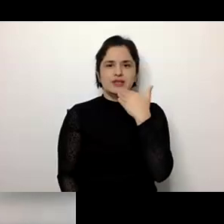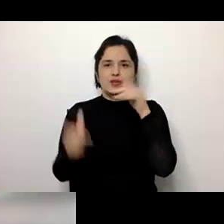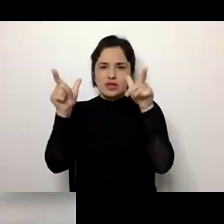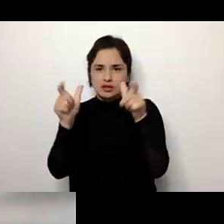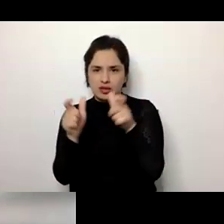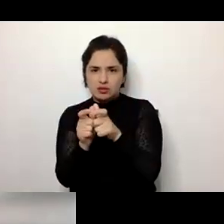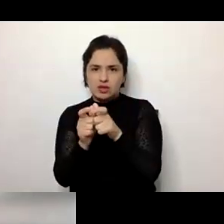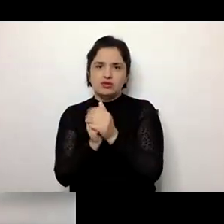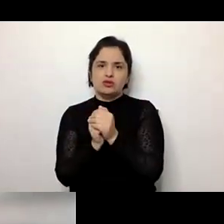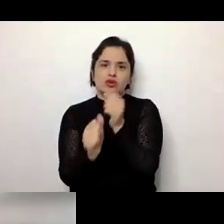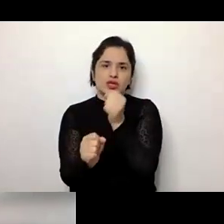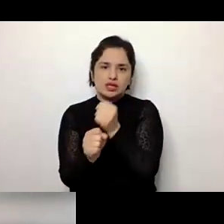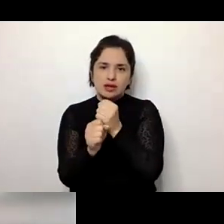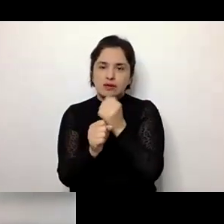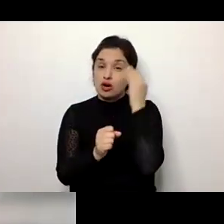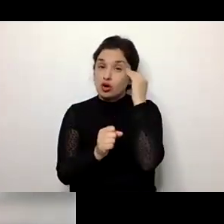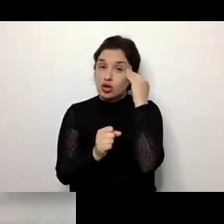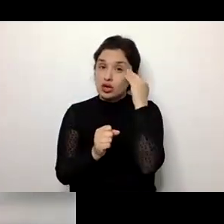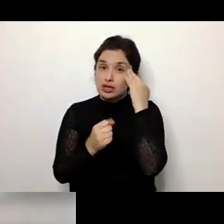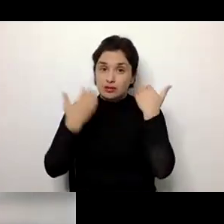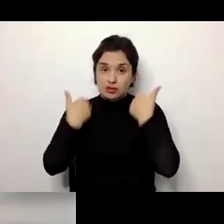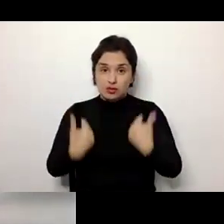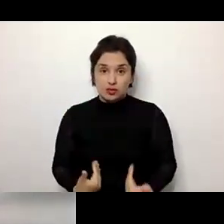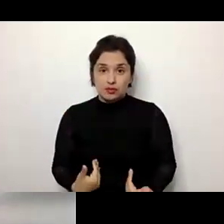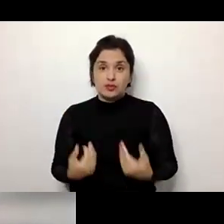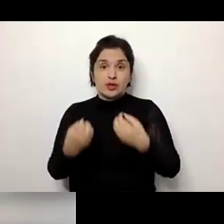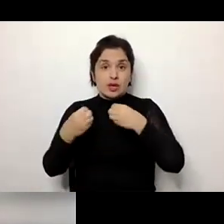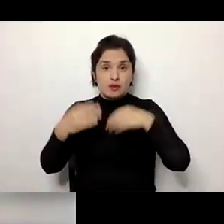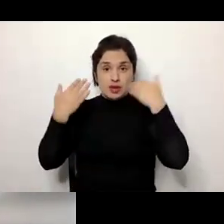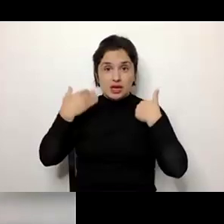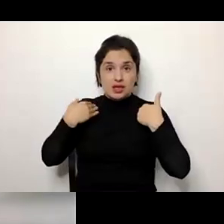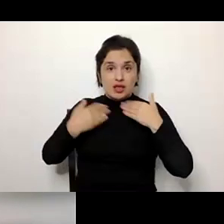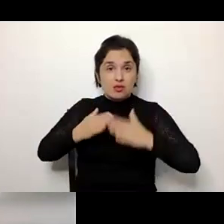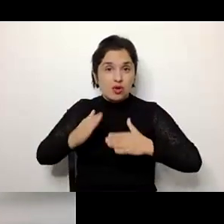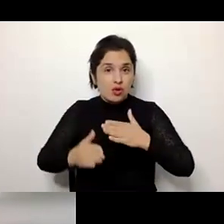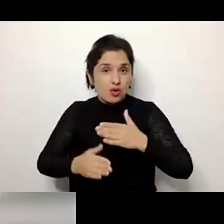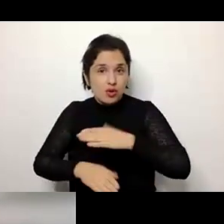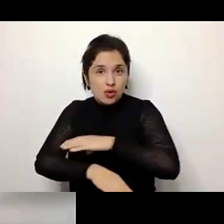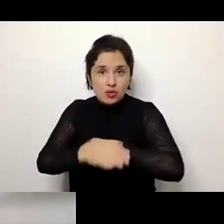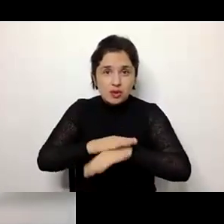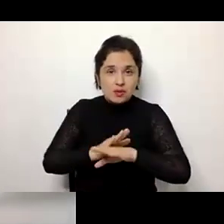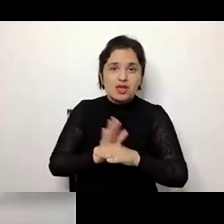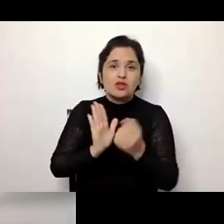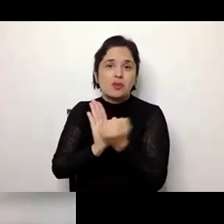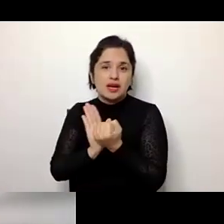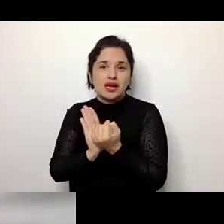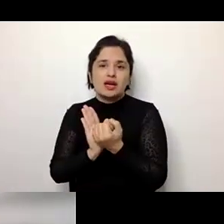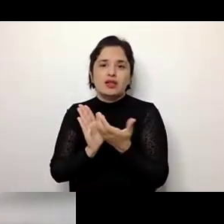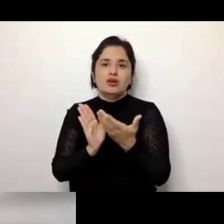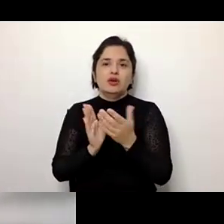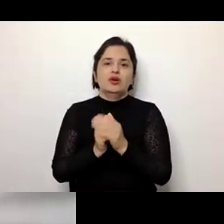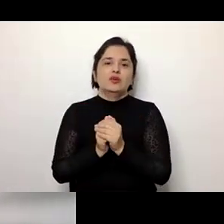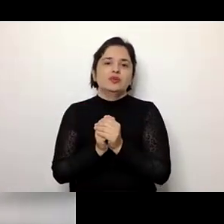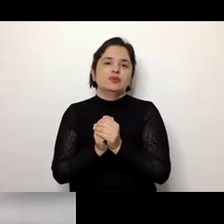desempenho cognitivo e motor, as perdas funcionais, que foi algo bem marcante também em relação ao